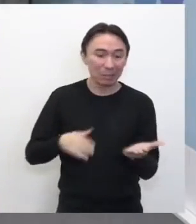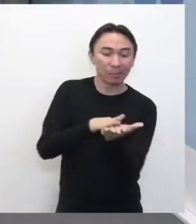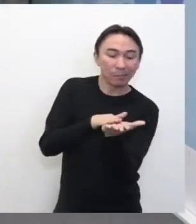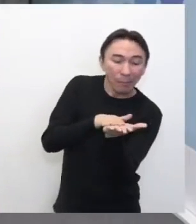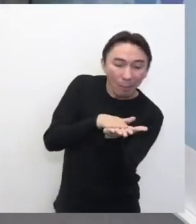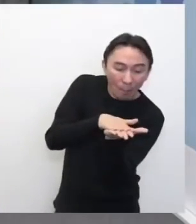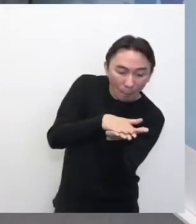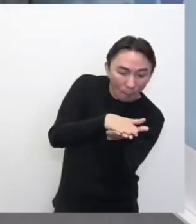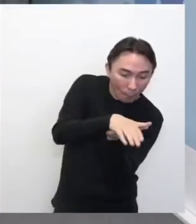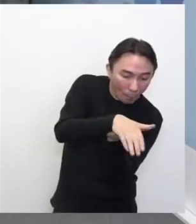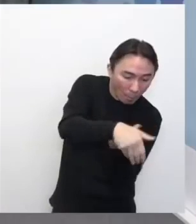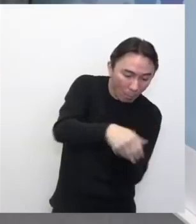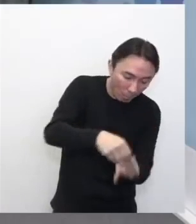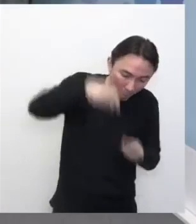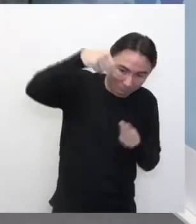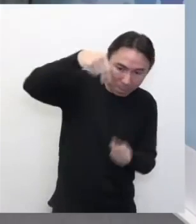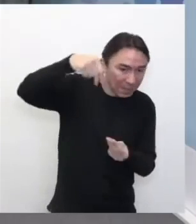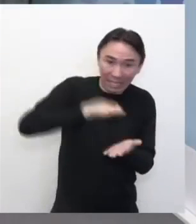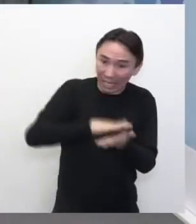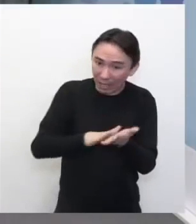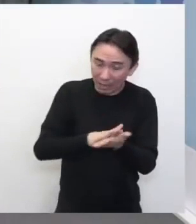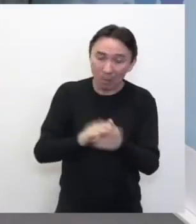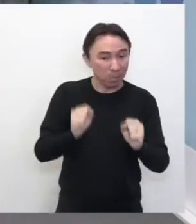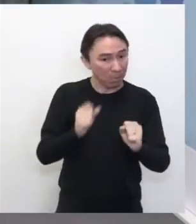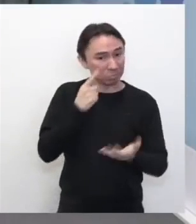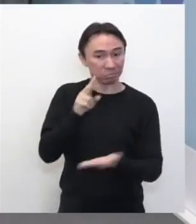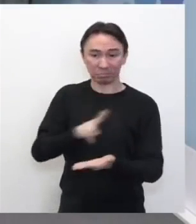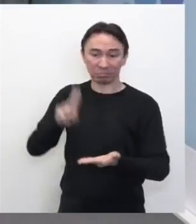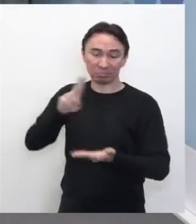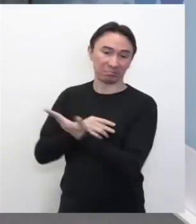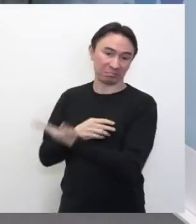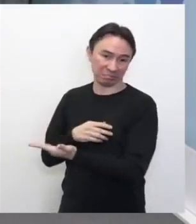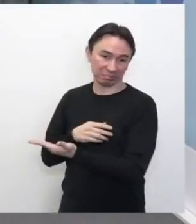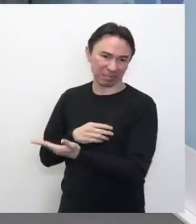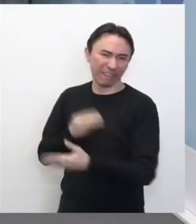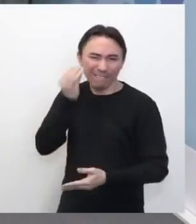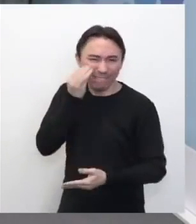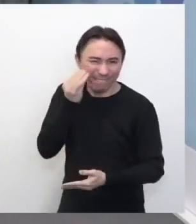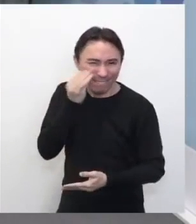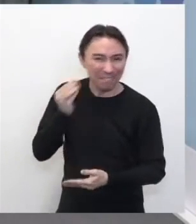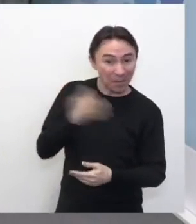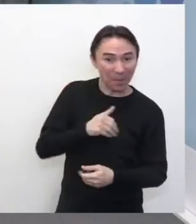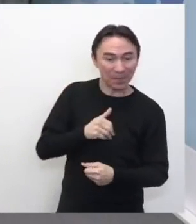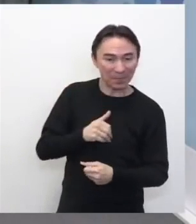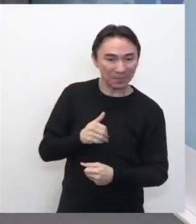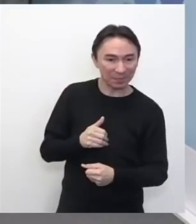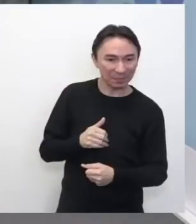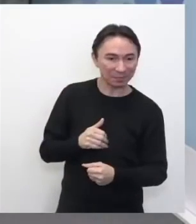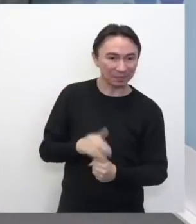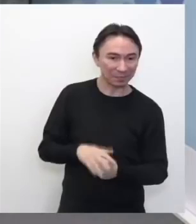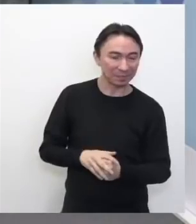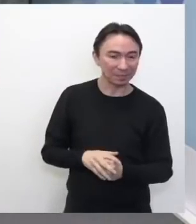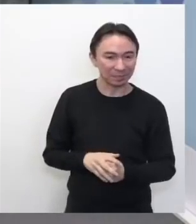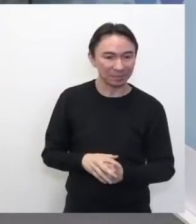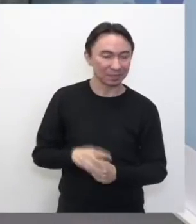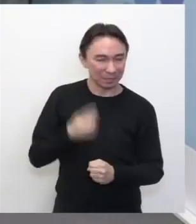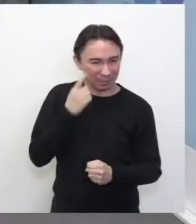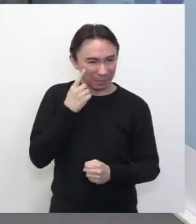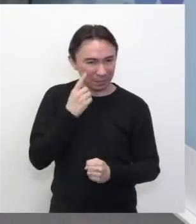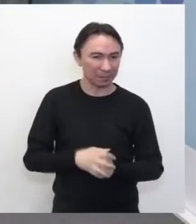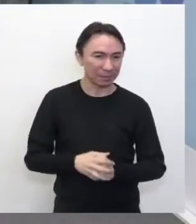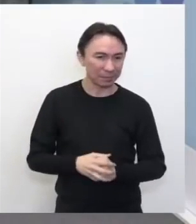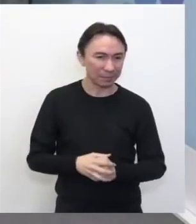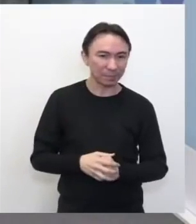utilizar essa ferramenta. Muito bom, muito bom. Beleza? Então, vamos tentar construir, que é o seguinte. Ajuda aí, segura esse.